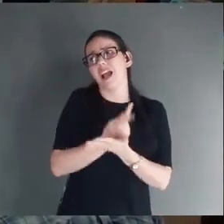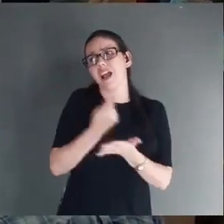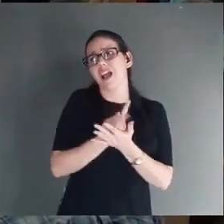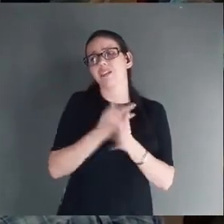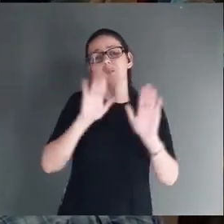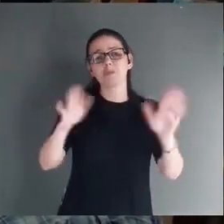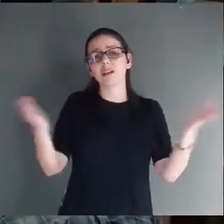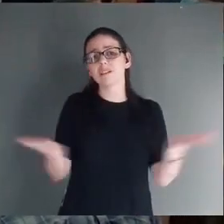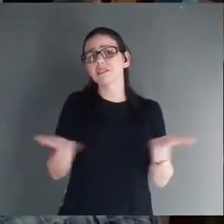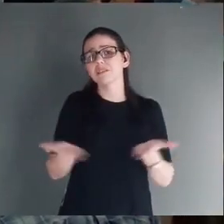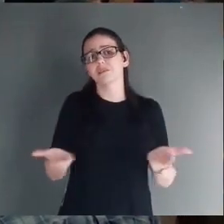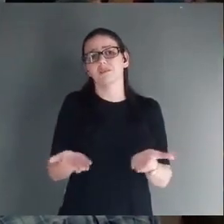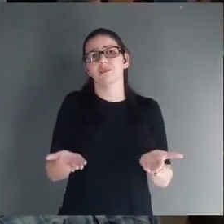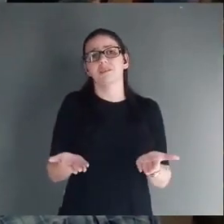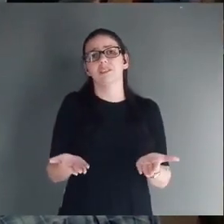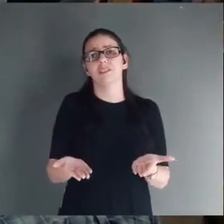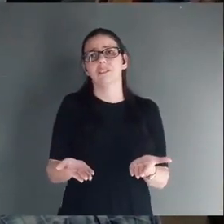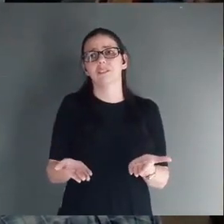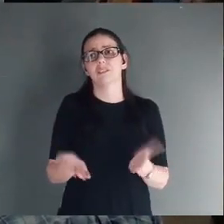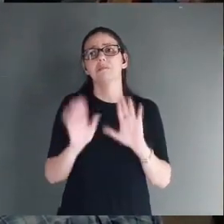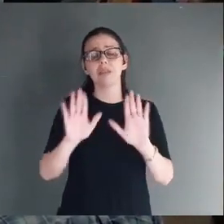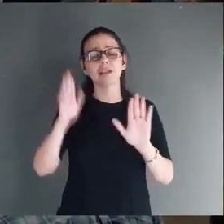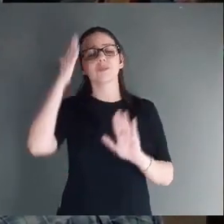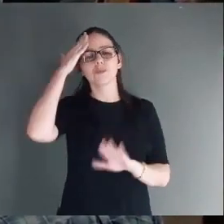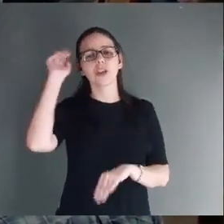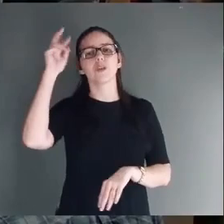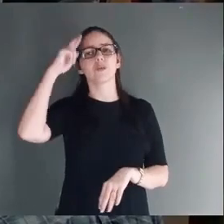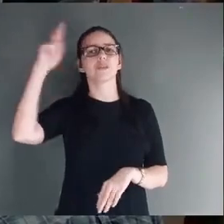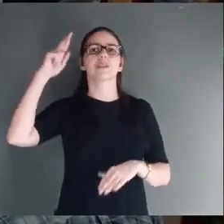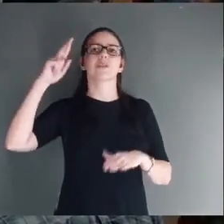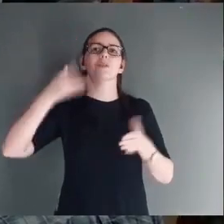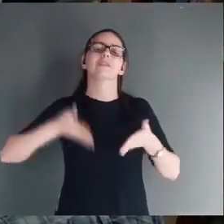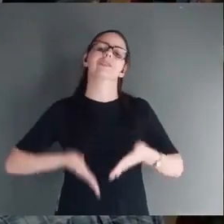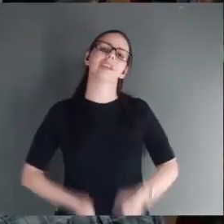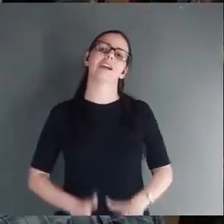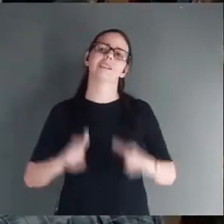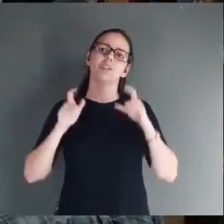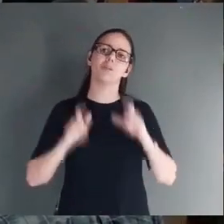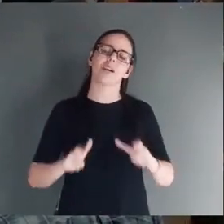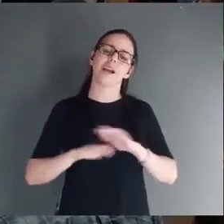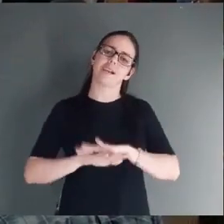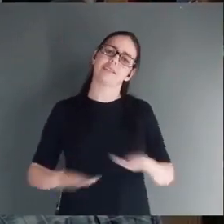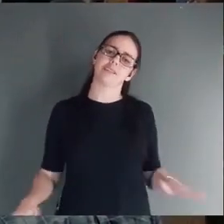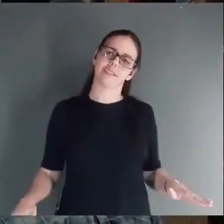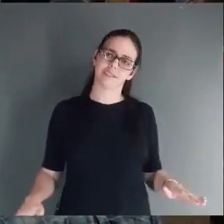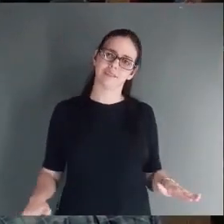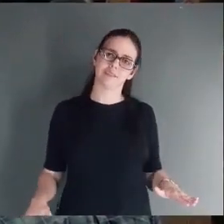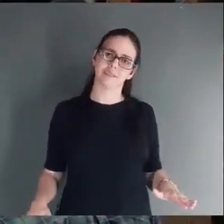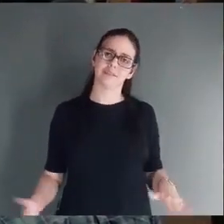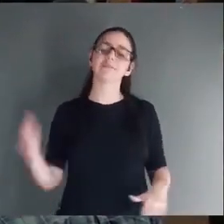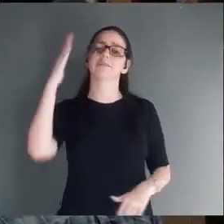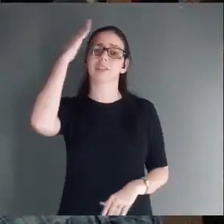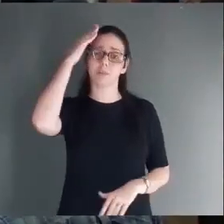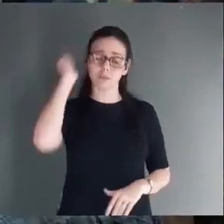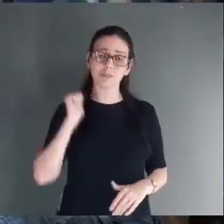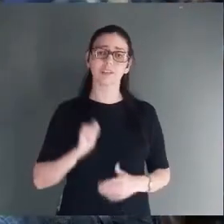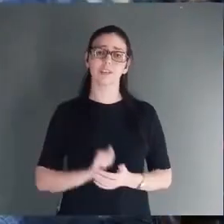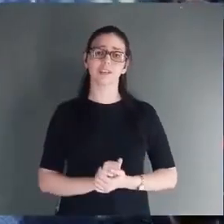aqui estou eu. E eu sei que o Senhor nasce. Em lugares assim. Eu sei que o Senhor.